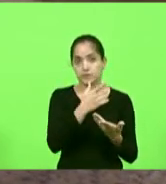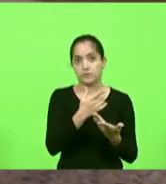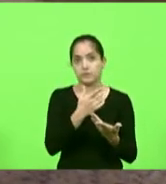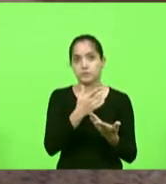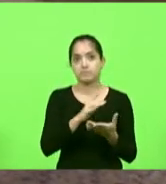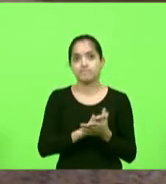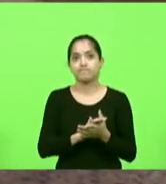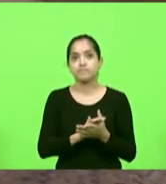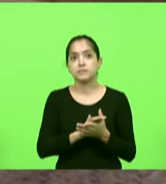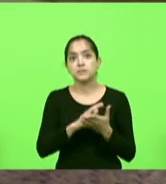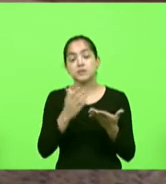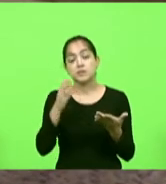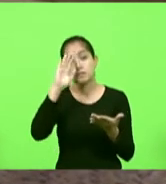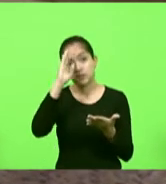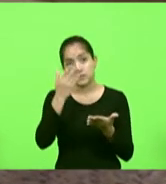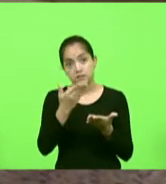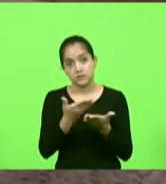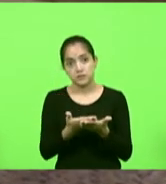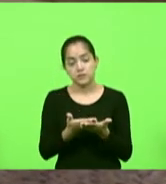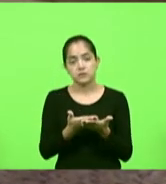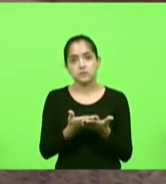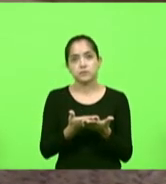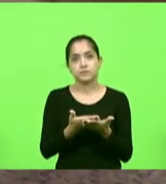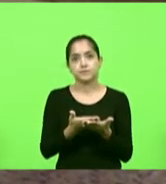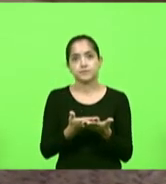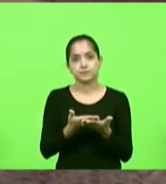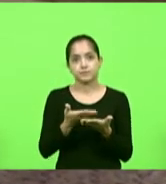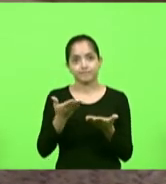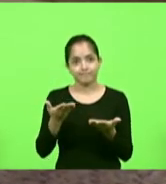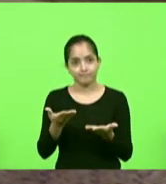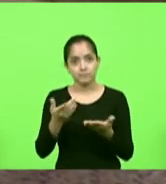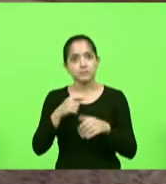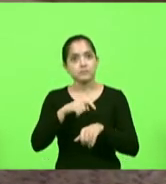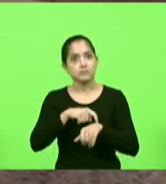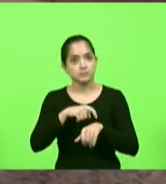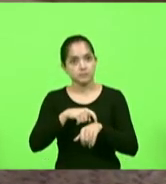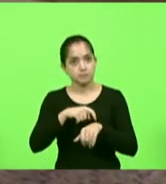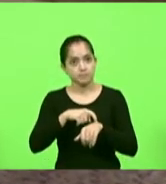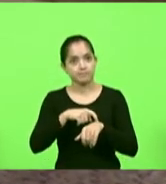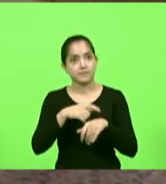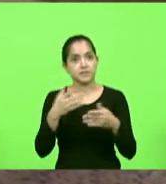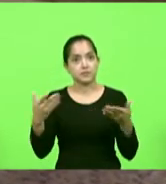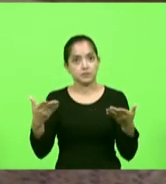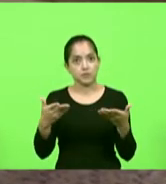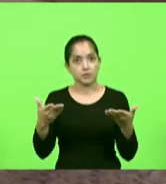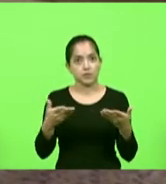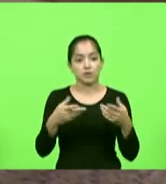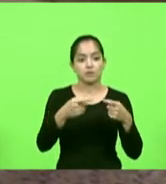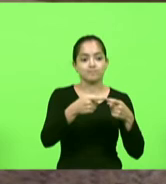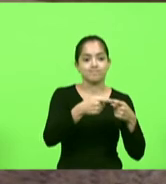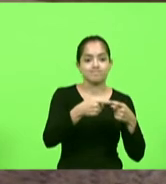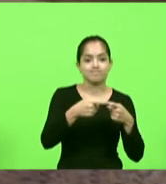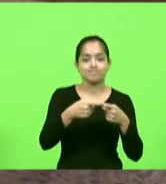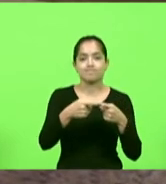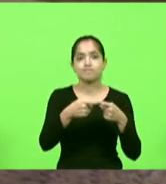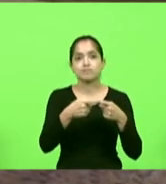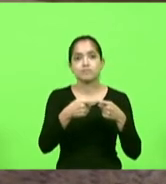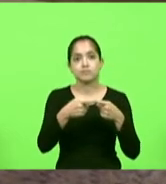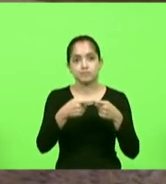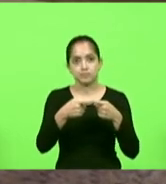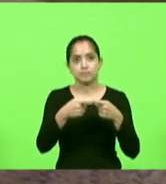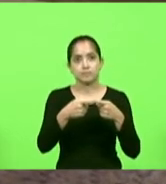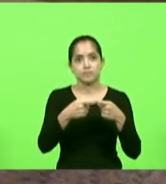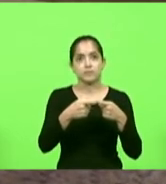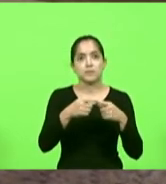que esse momento deputado Ismael é o momento da medicina e eles têm feito a parte os